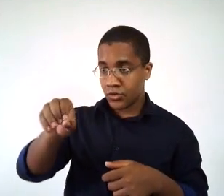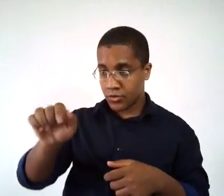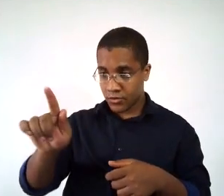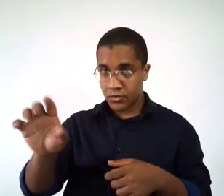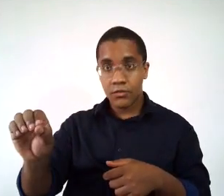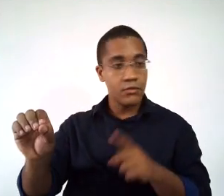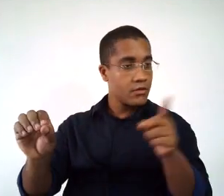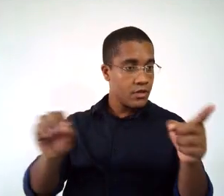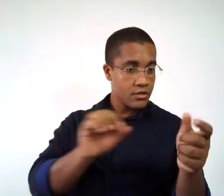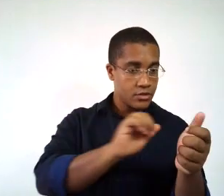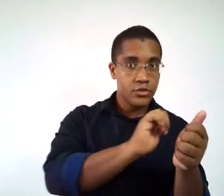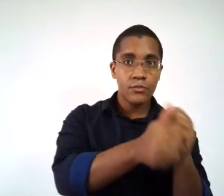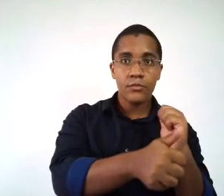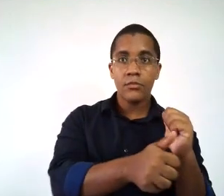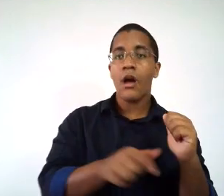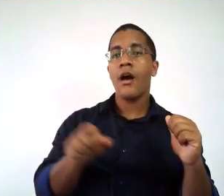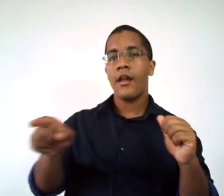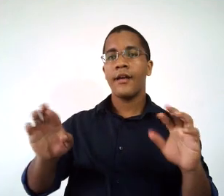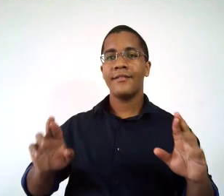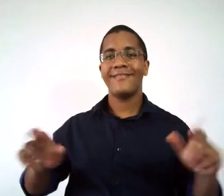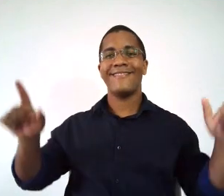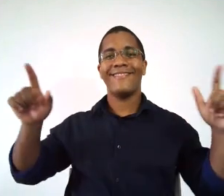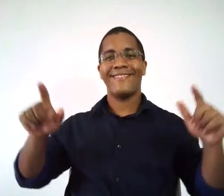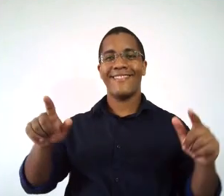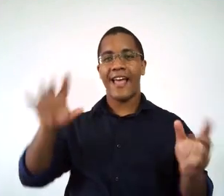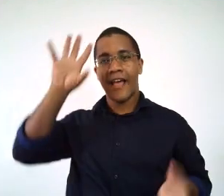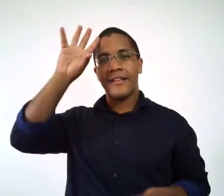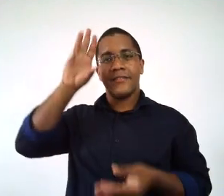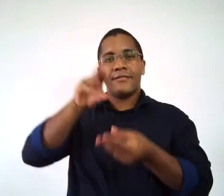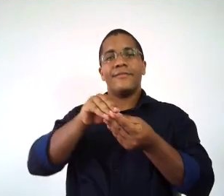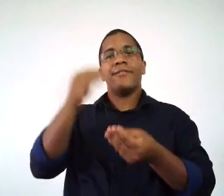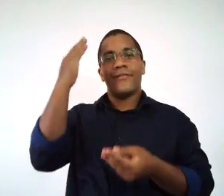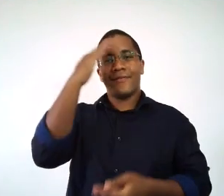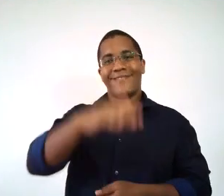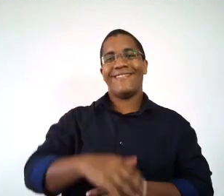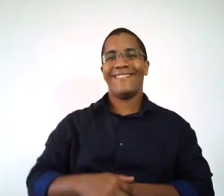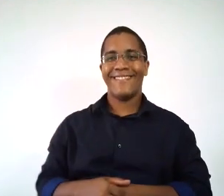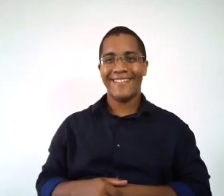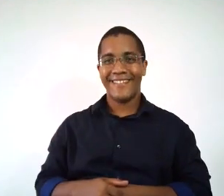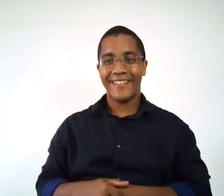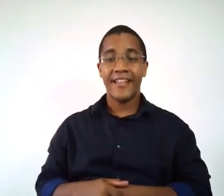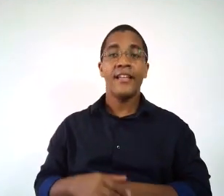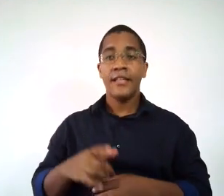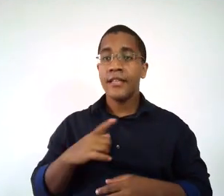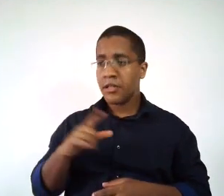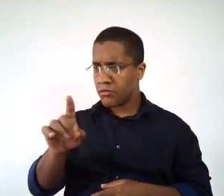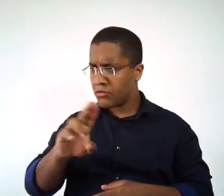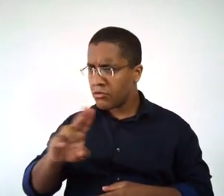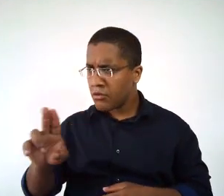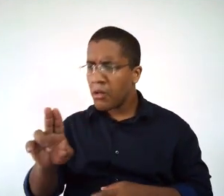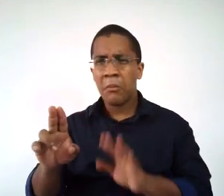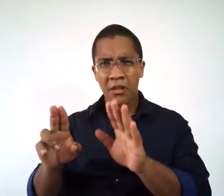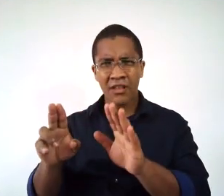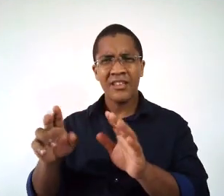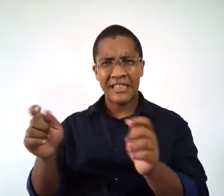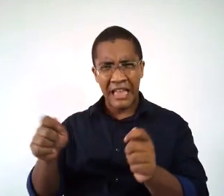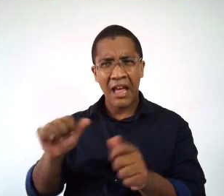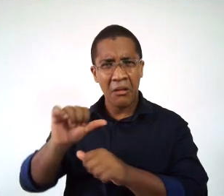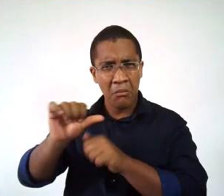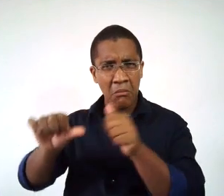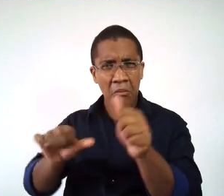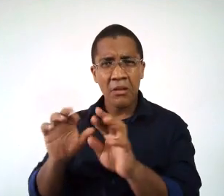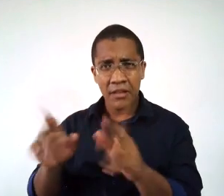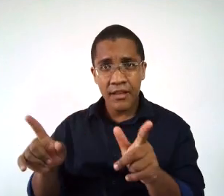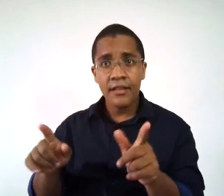diferença do jogo e do esporte. Ou seja, quando a gente fala que até existe flexibilidade nos nomes,